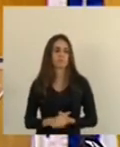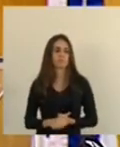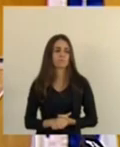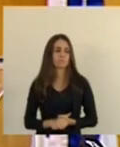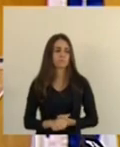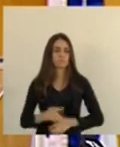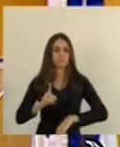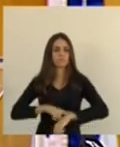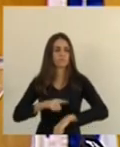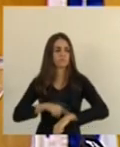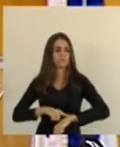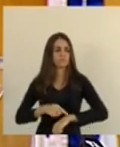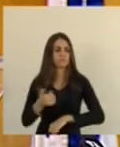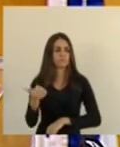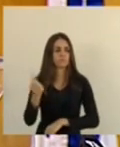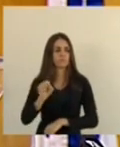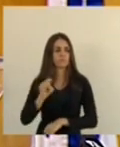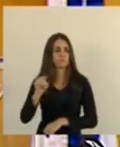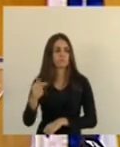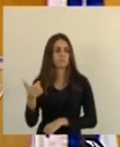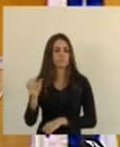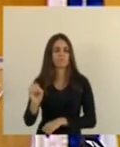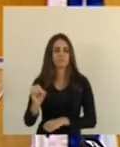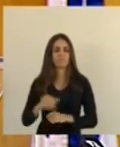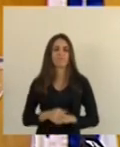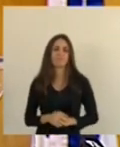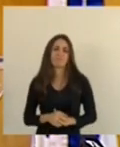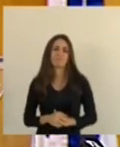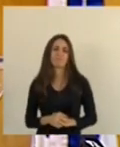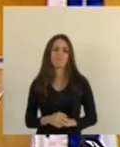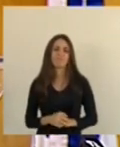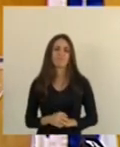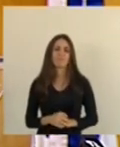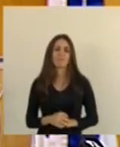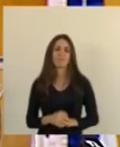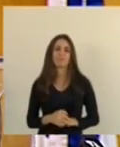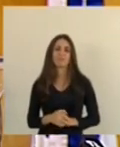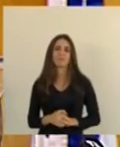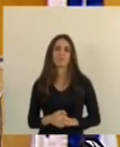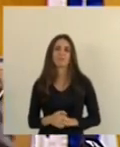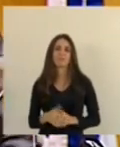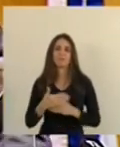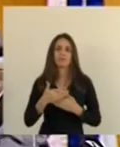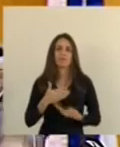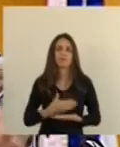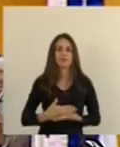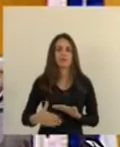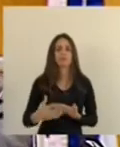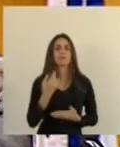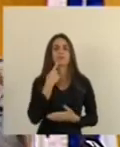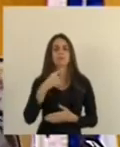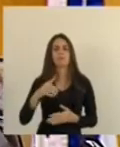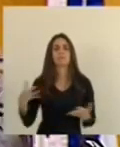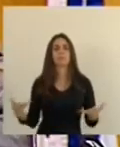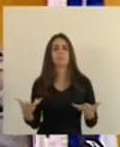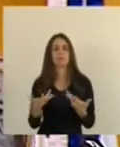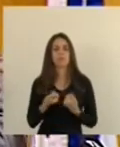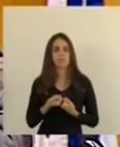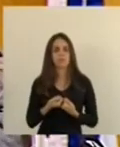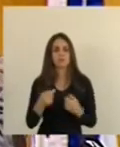18 horas e 10 minutos uma excelente noite de segunda-feira início de mais uma semana maravilhosa aqui no estado do Espírito Santo